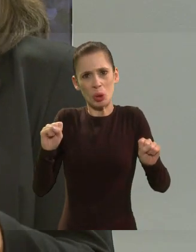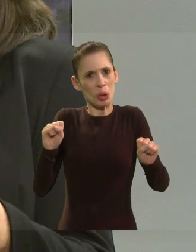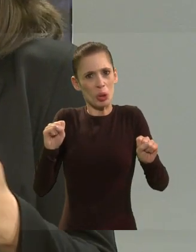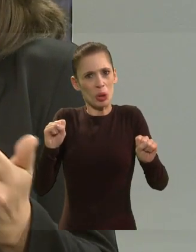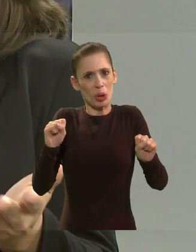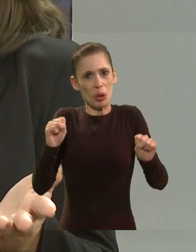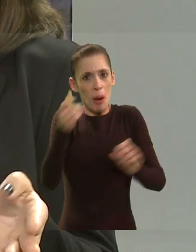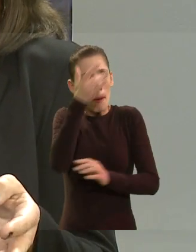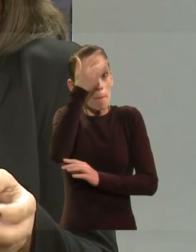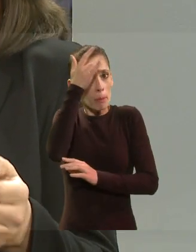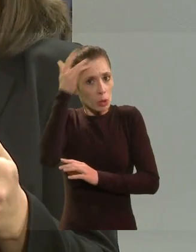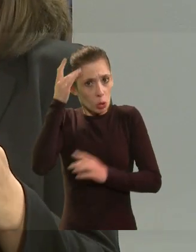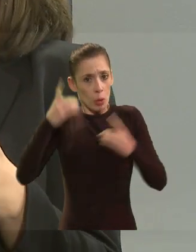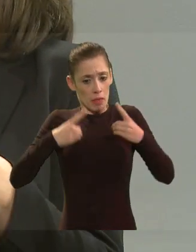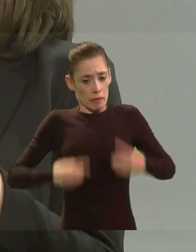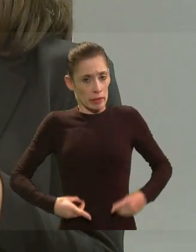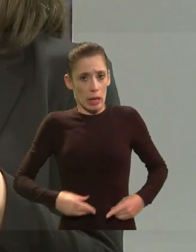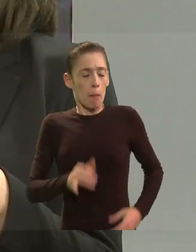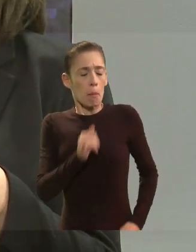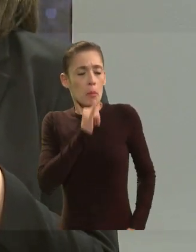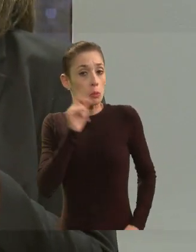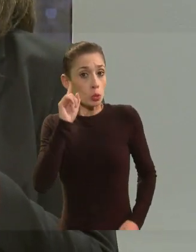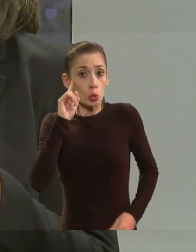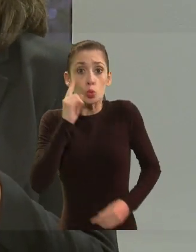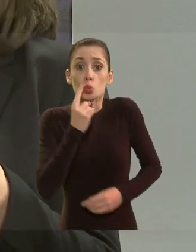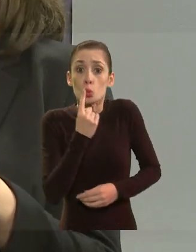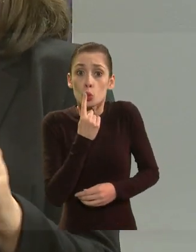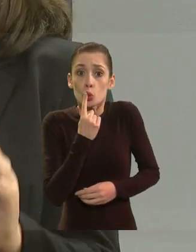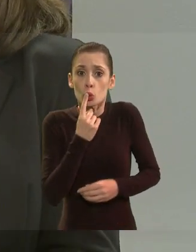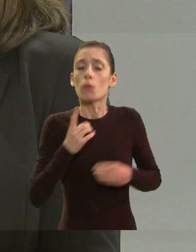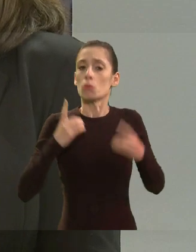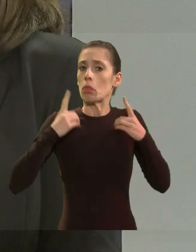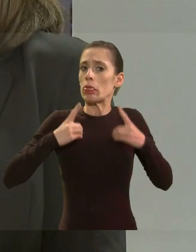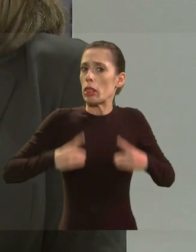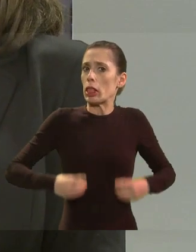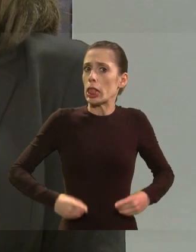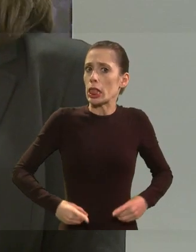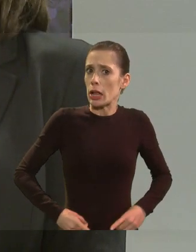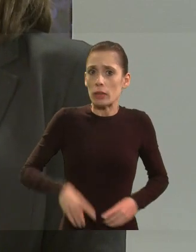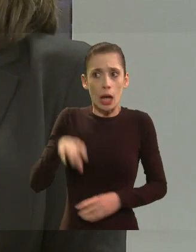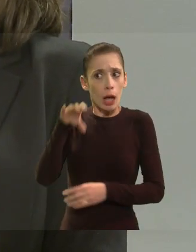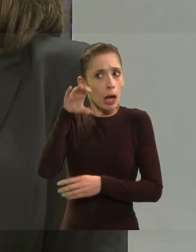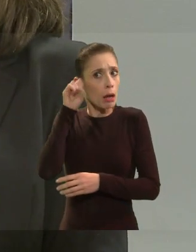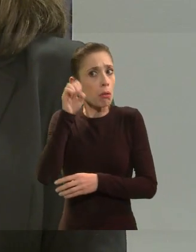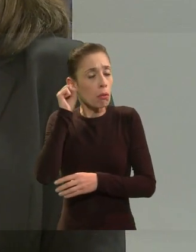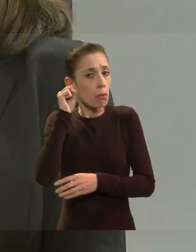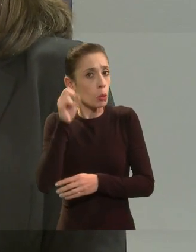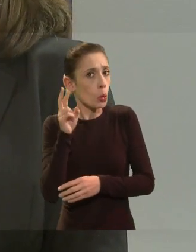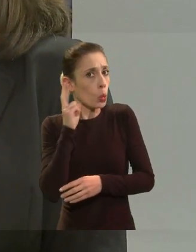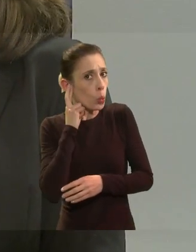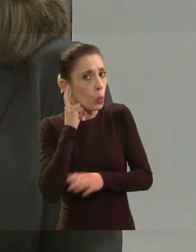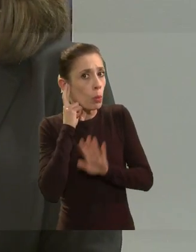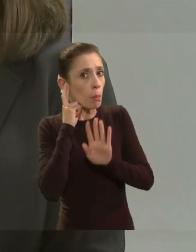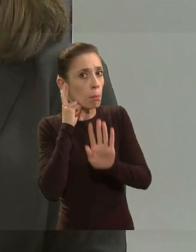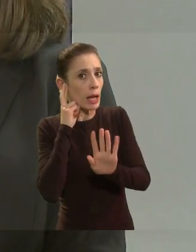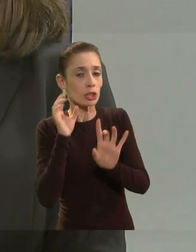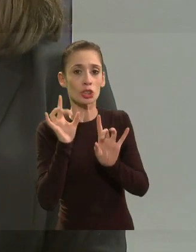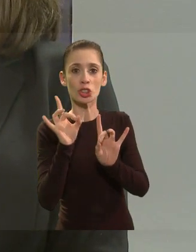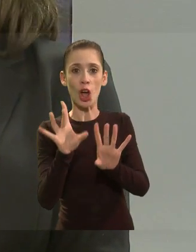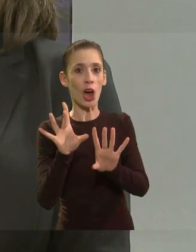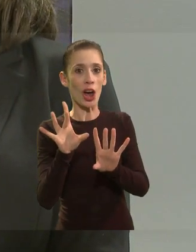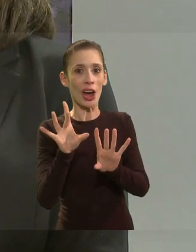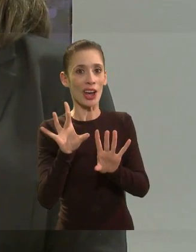ela tem, por exemplo, uma pessoa que tem surdez, ela pode ter uma deficiência auditiva, mas ela se restringe a essa questão,